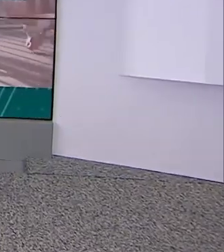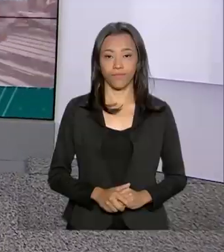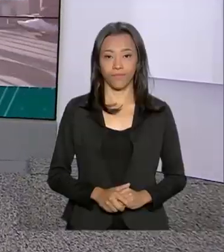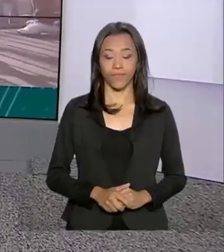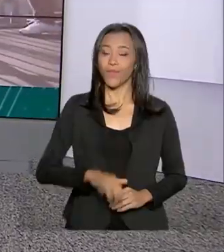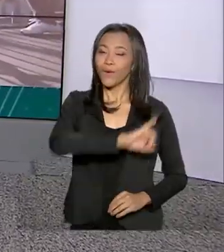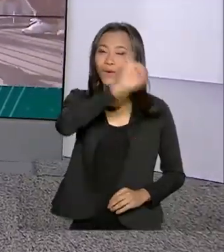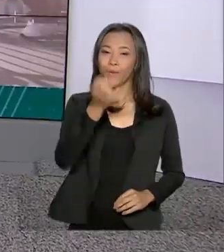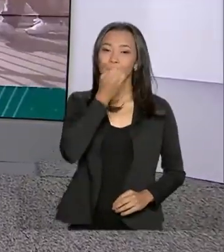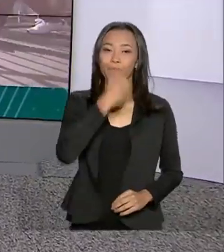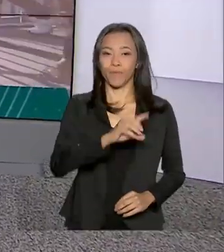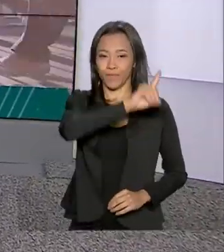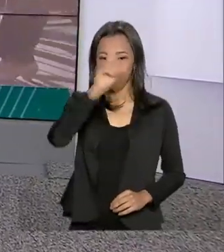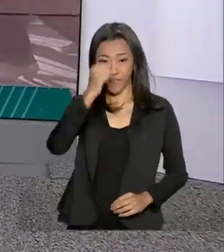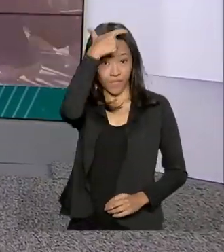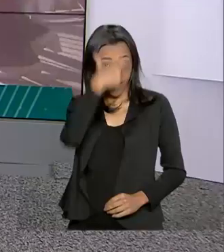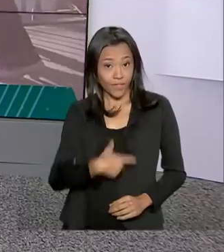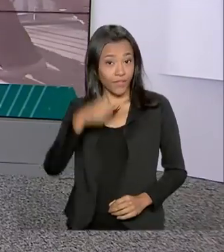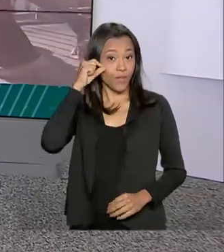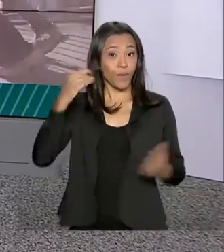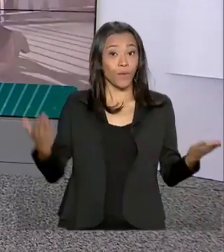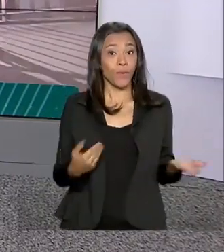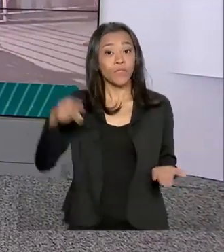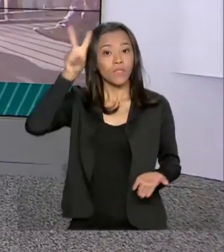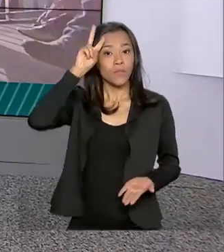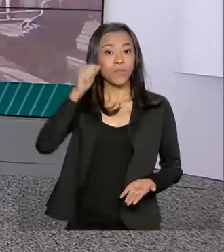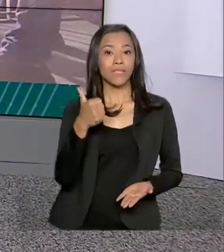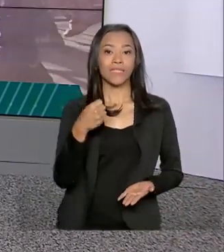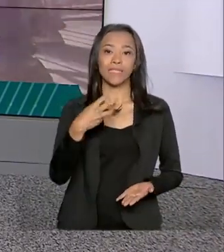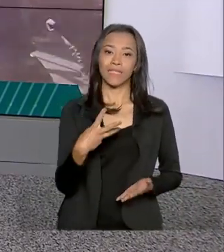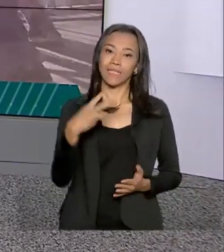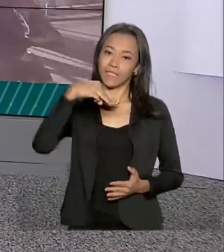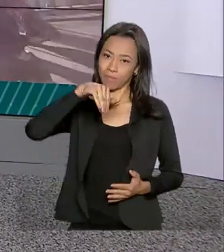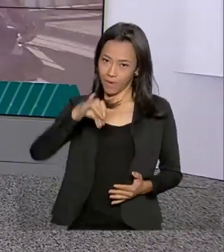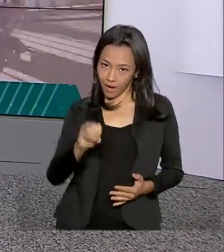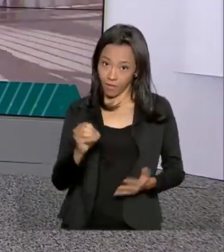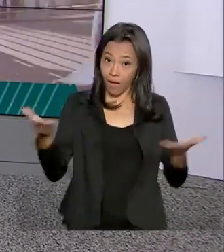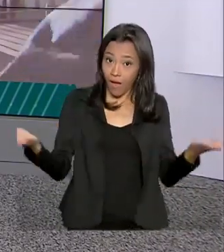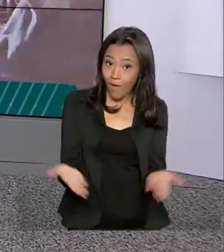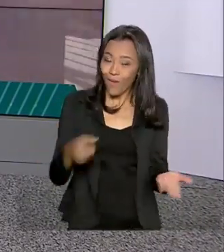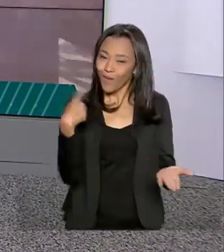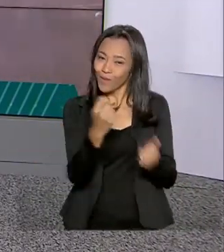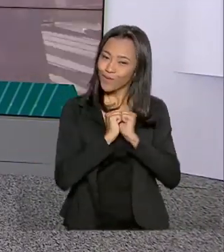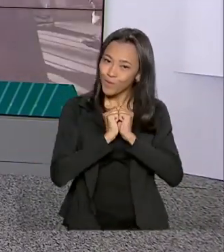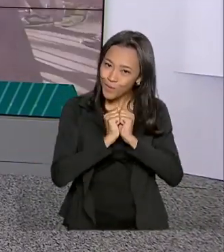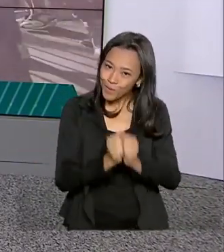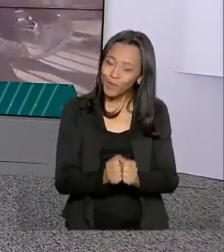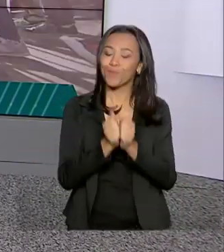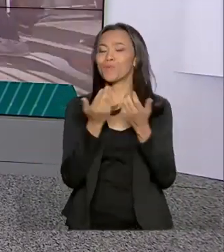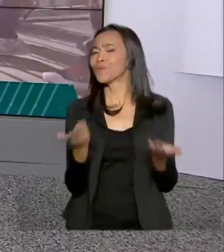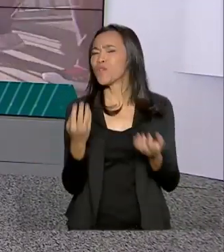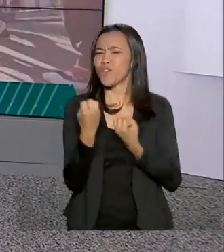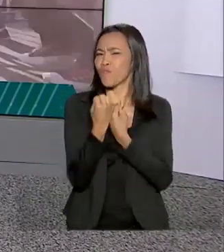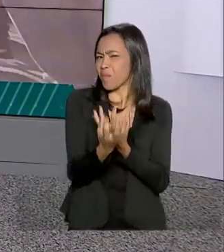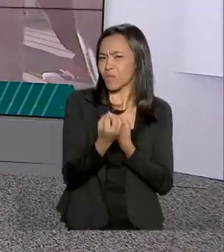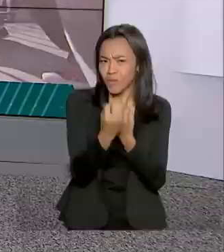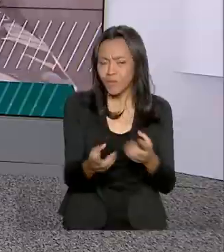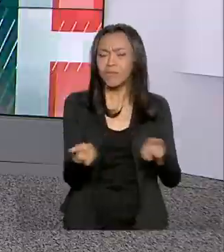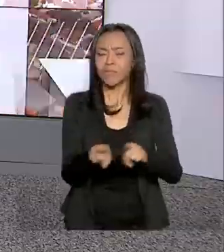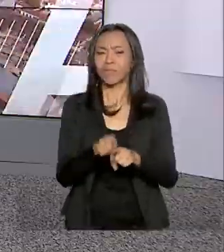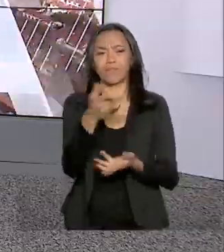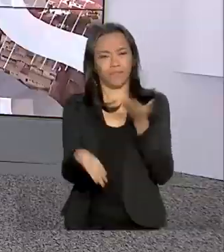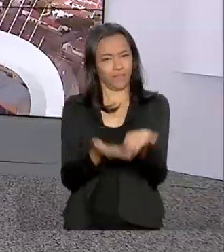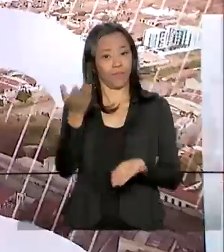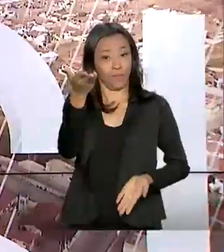Olá, bom dia, eu sou Carla Vatier, hoje é segunda-feira, 13 de maio. A partir de agora estamos juntos no Brasil em Dia, com muita informação e